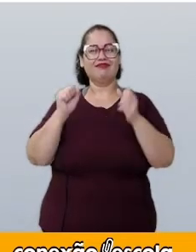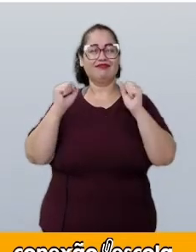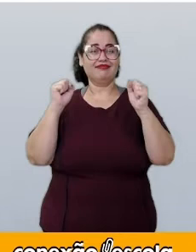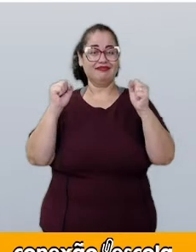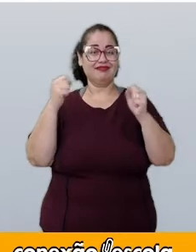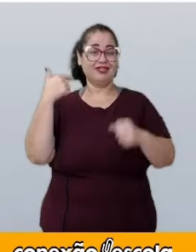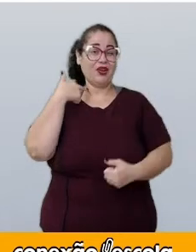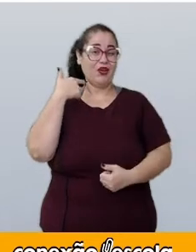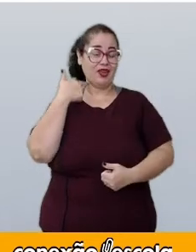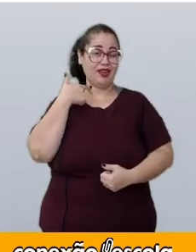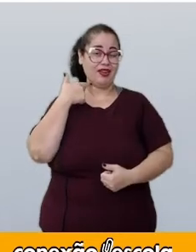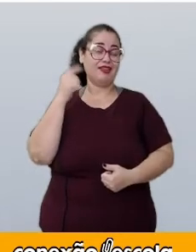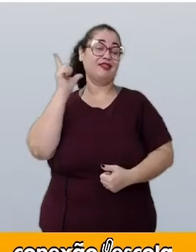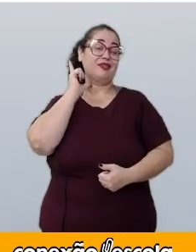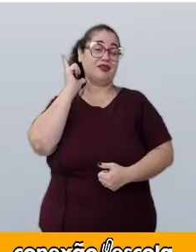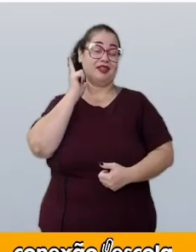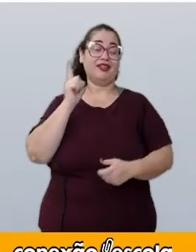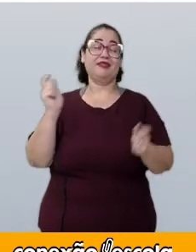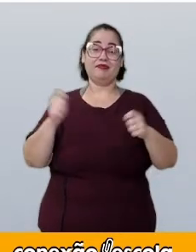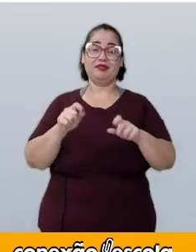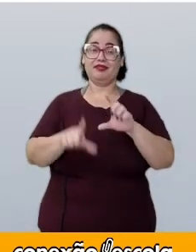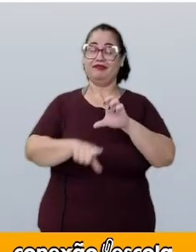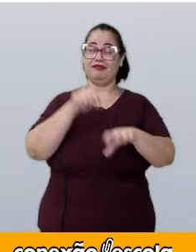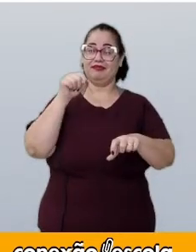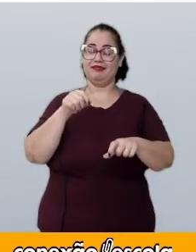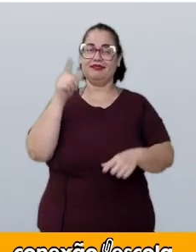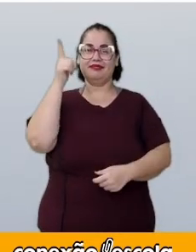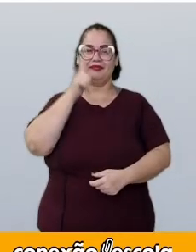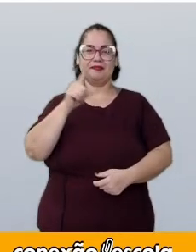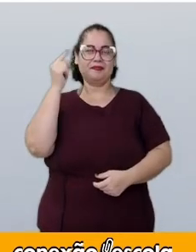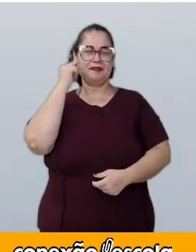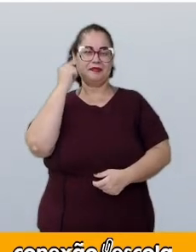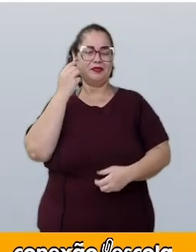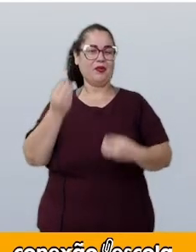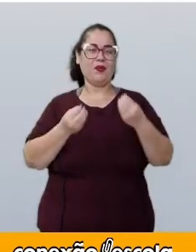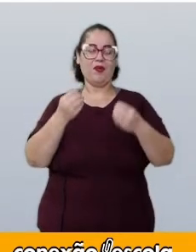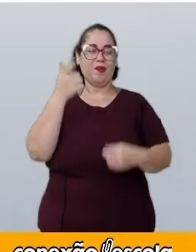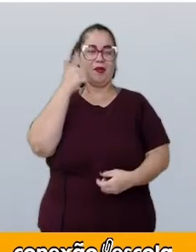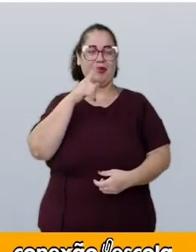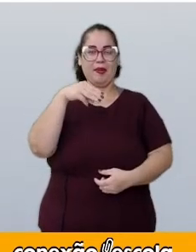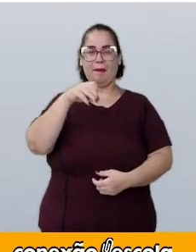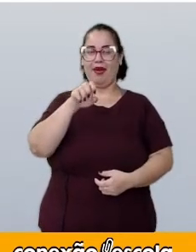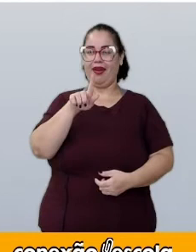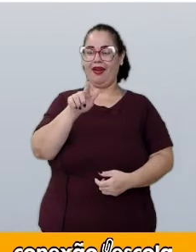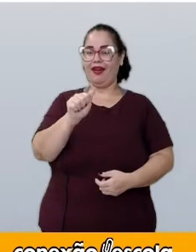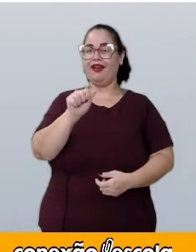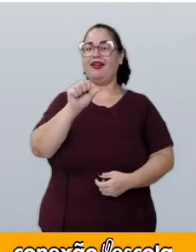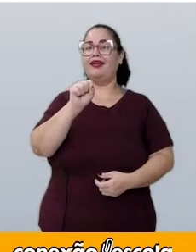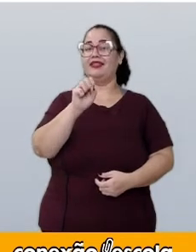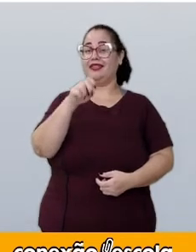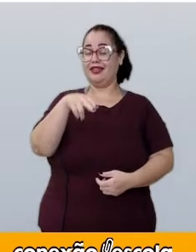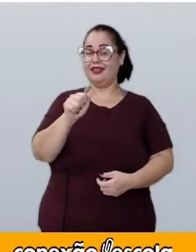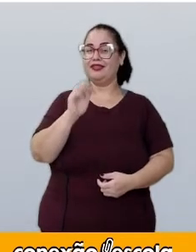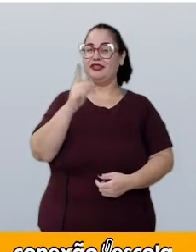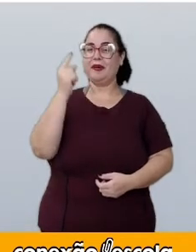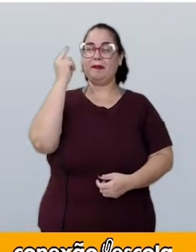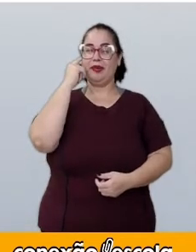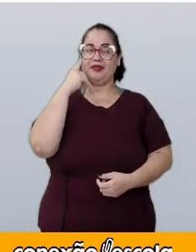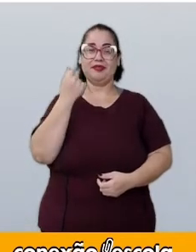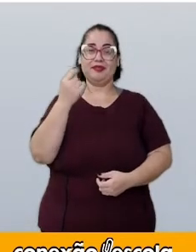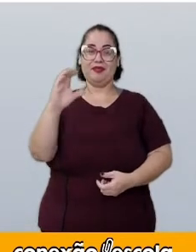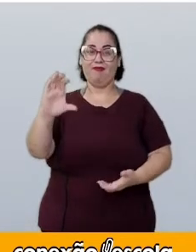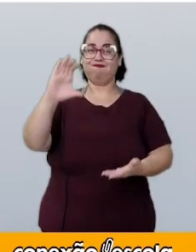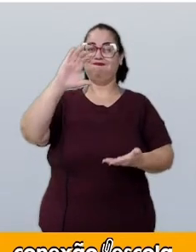sorteados? Já pensou ganhar na Mega Sena? Já pensou o